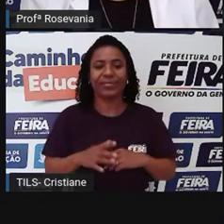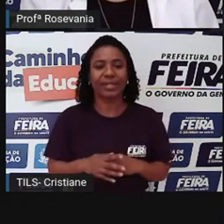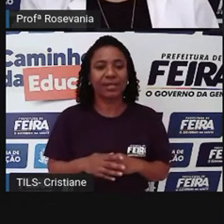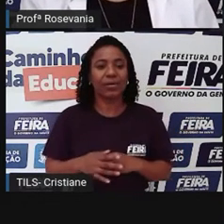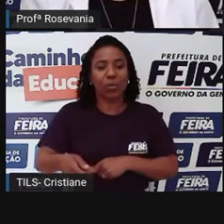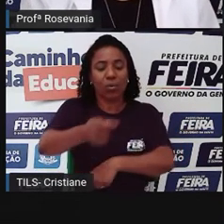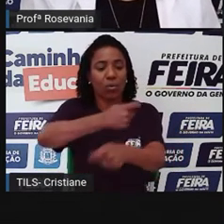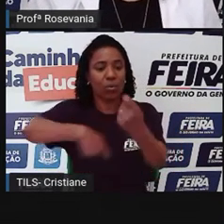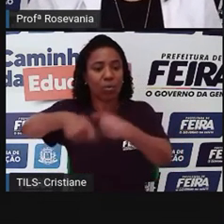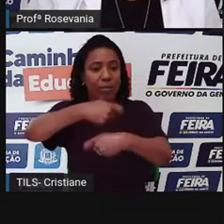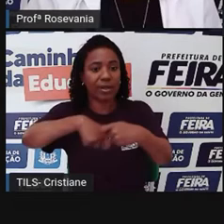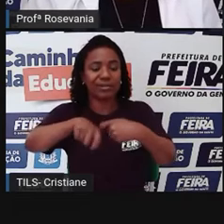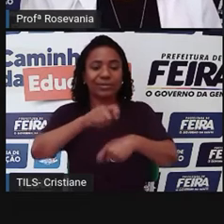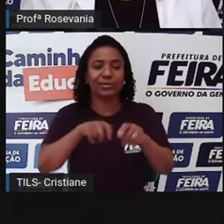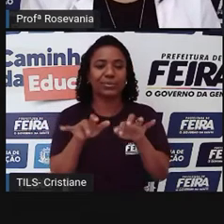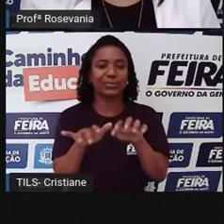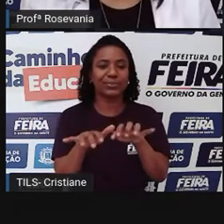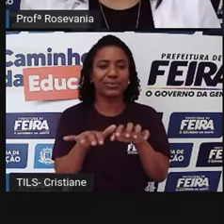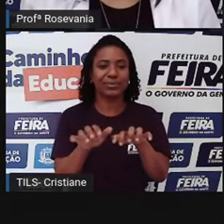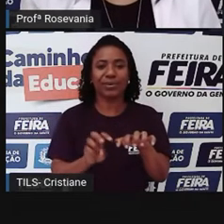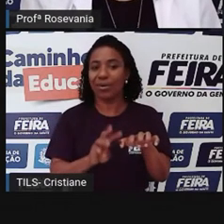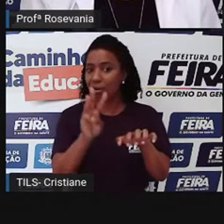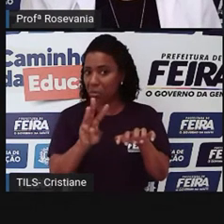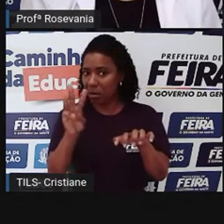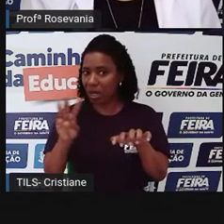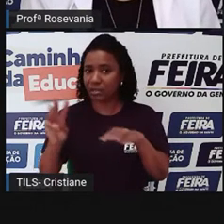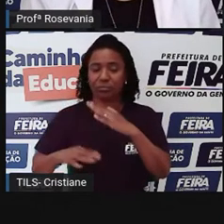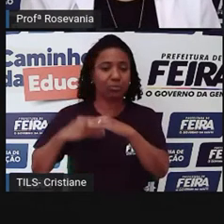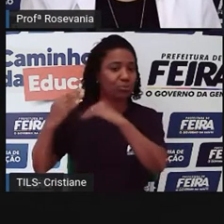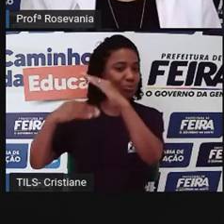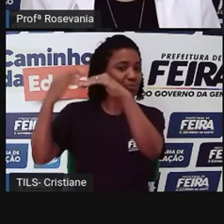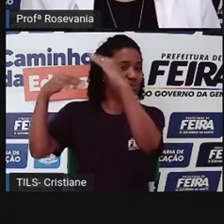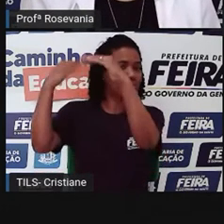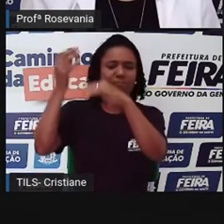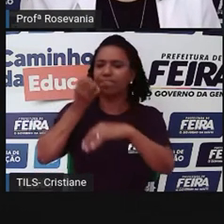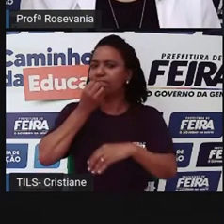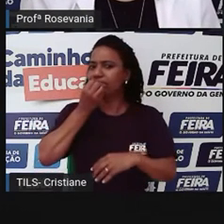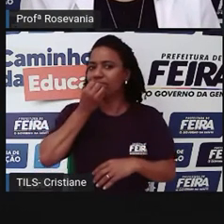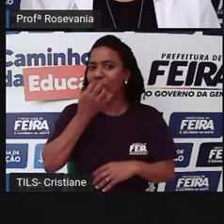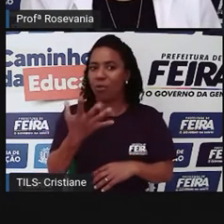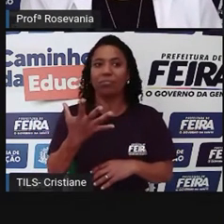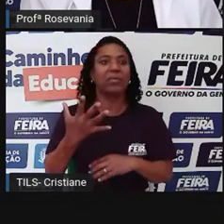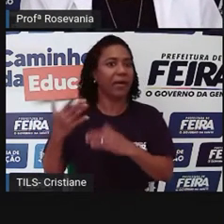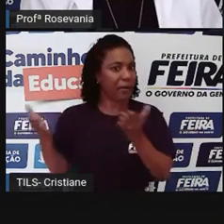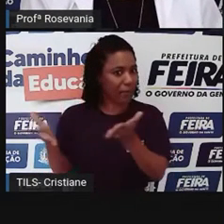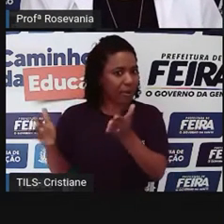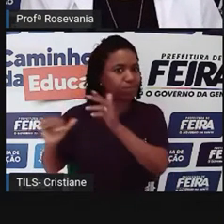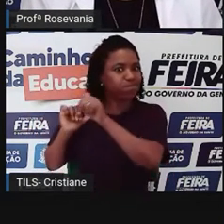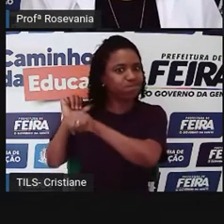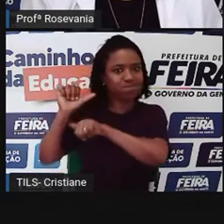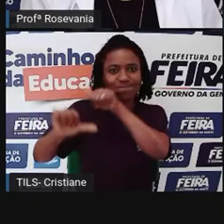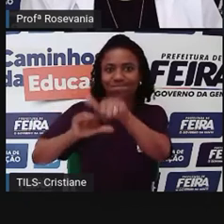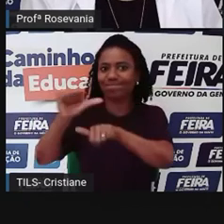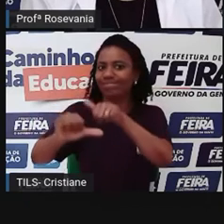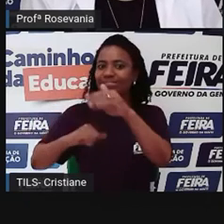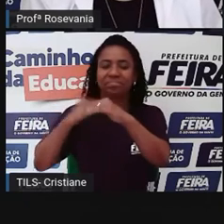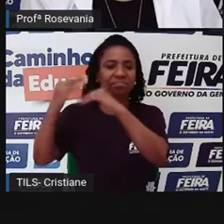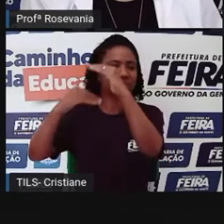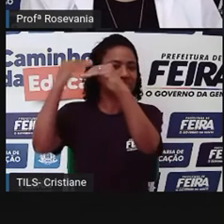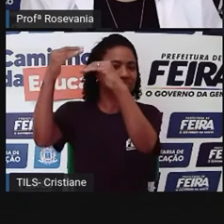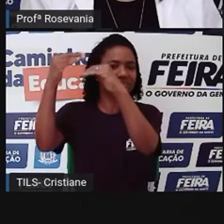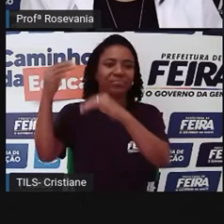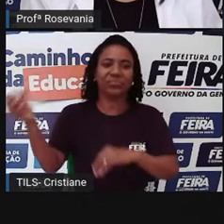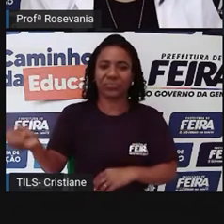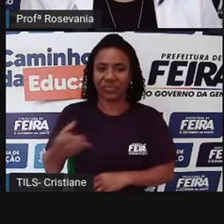crescendo, tá prometendo muito, e a gente sabe que veio pra ficar. Hoje a gente oferece uma